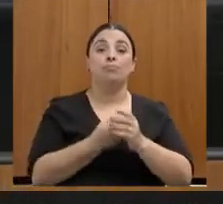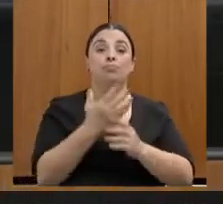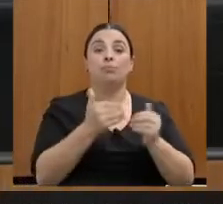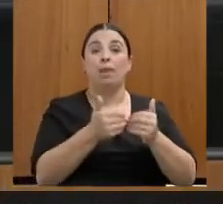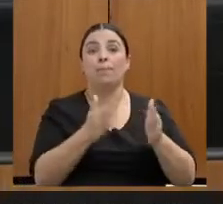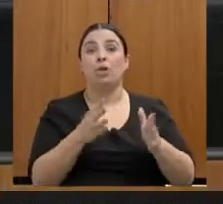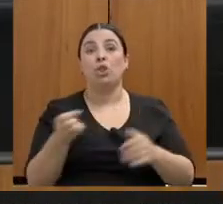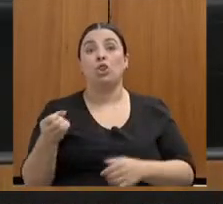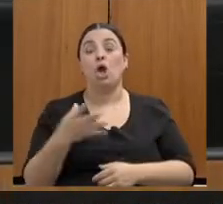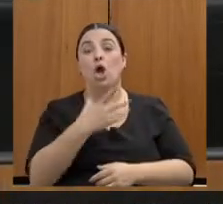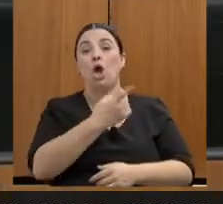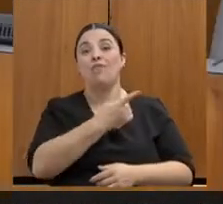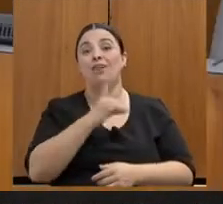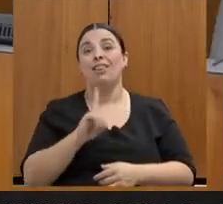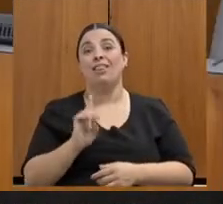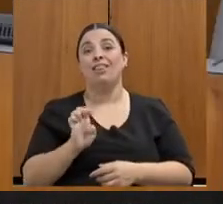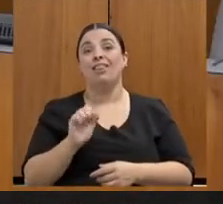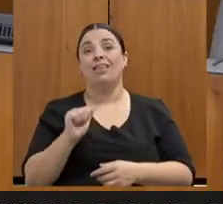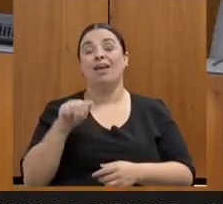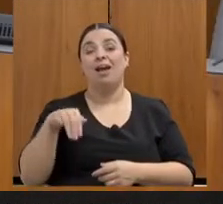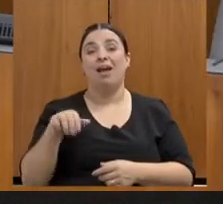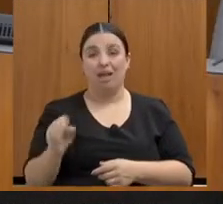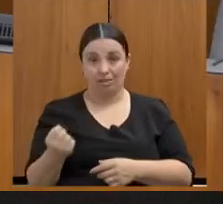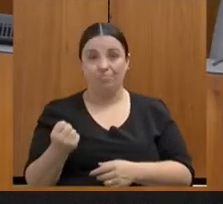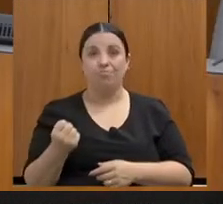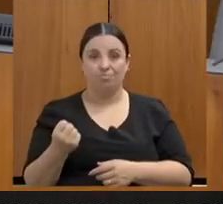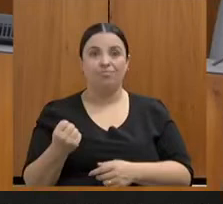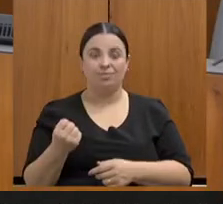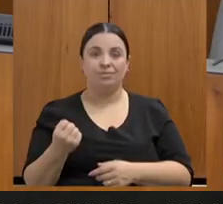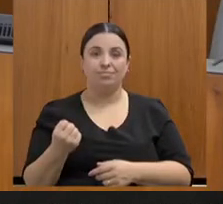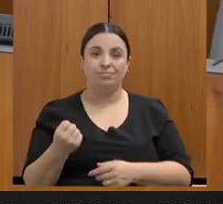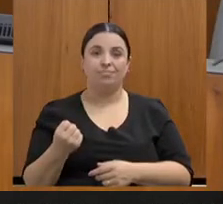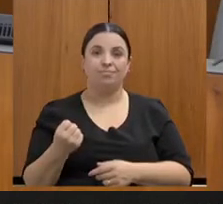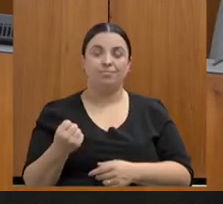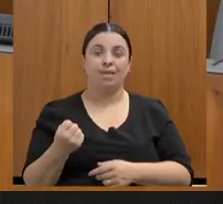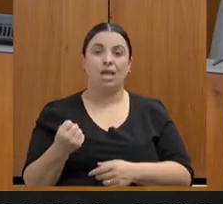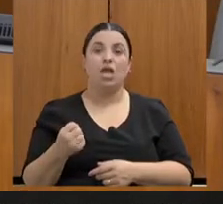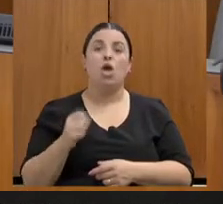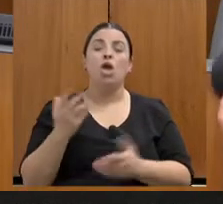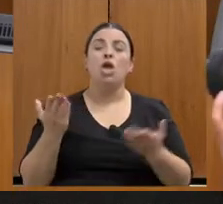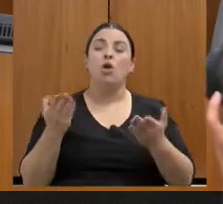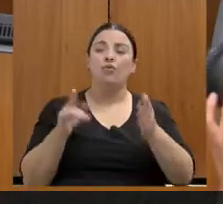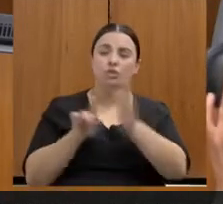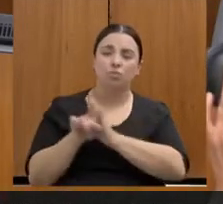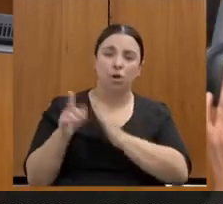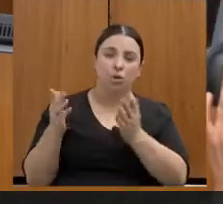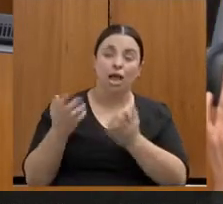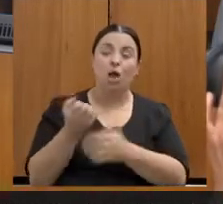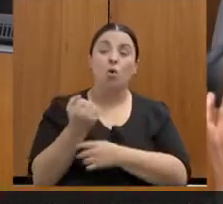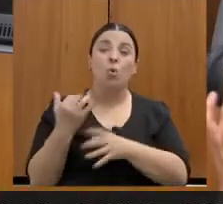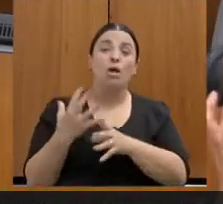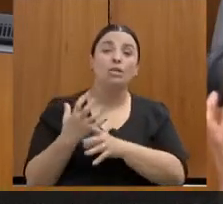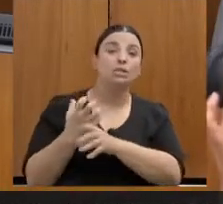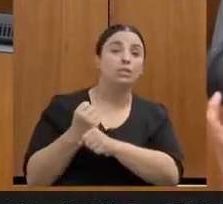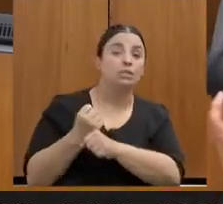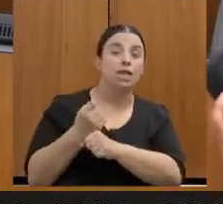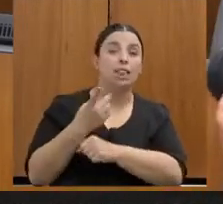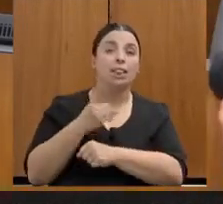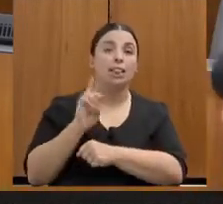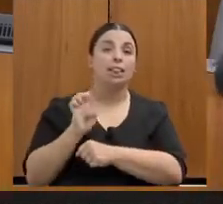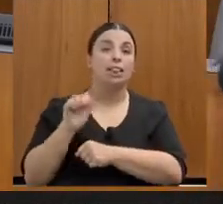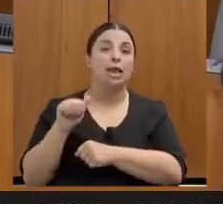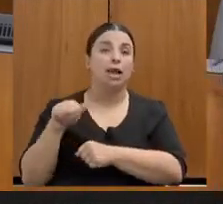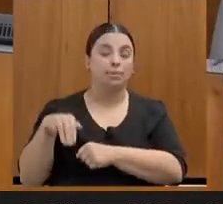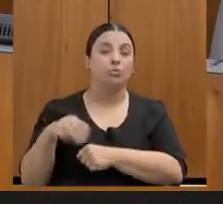delegacias especializadas pelo Estado. Eu vou te perguntar qual o número de delegacias hoje nós temos no Estado, mas nós sabemos